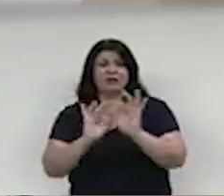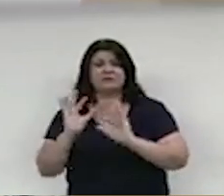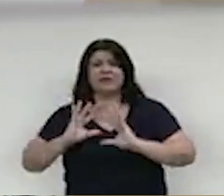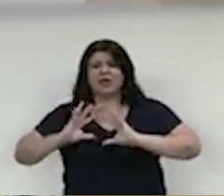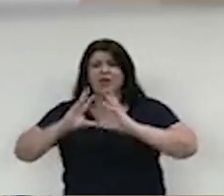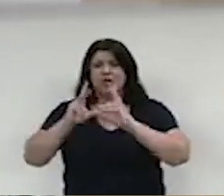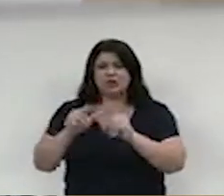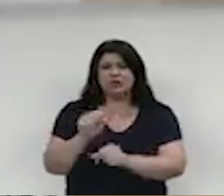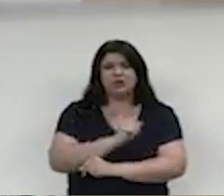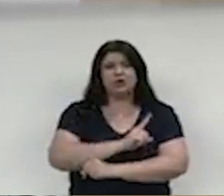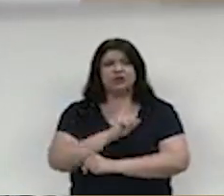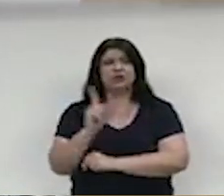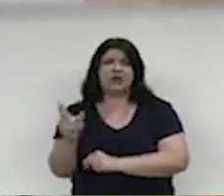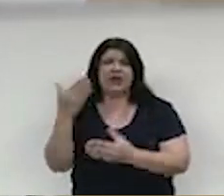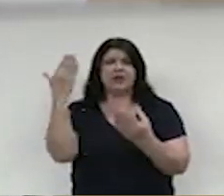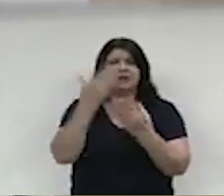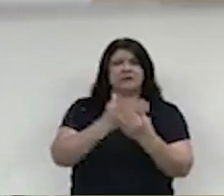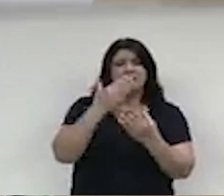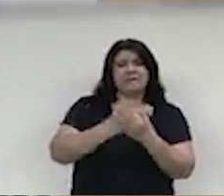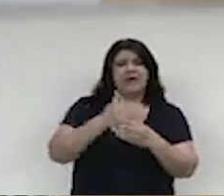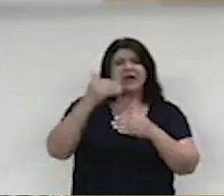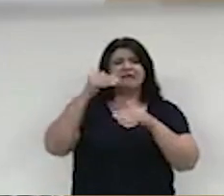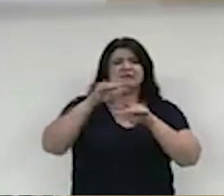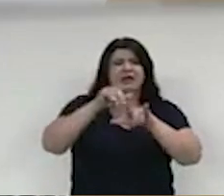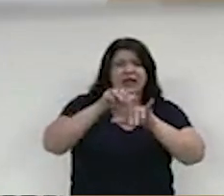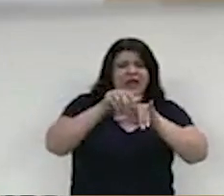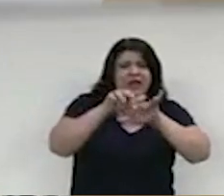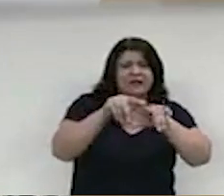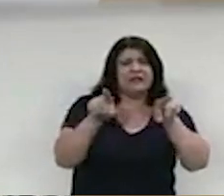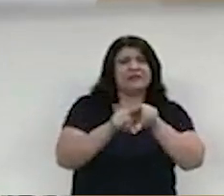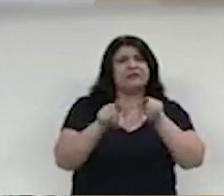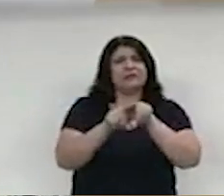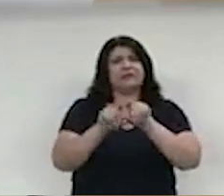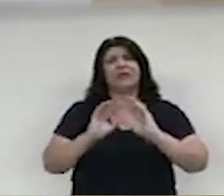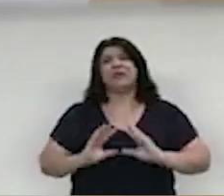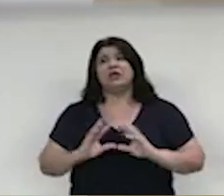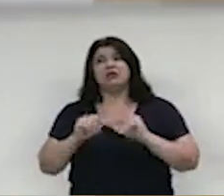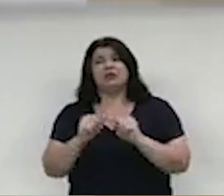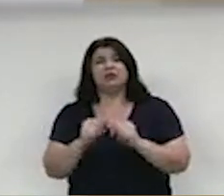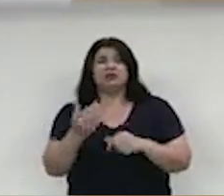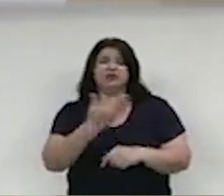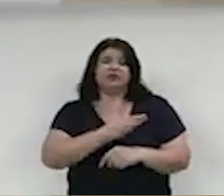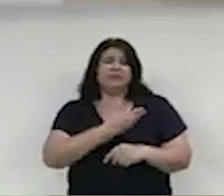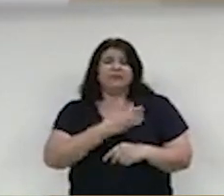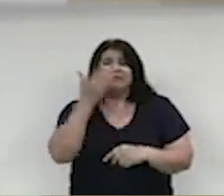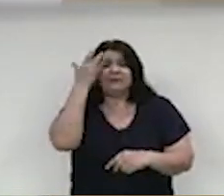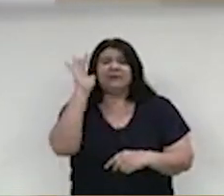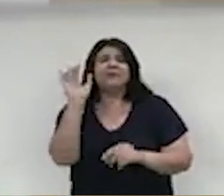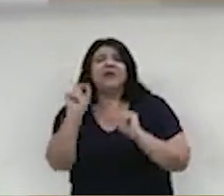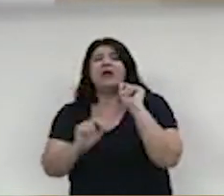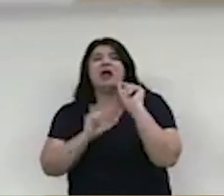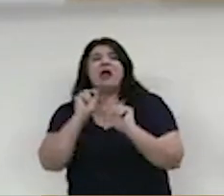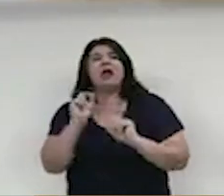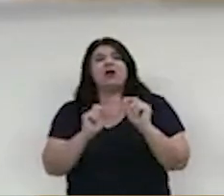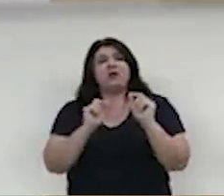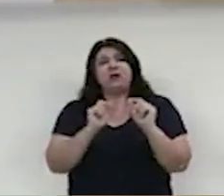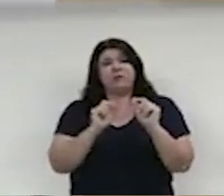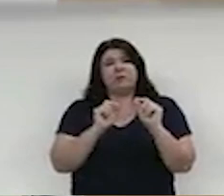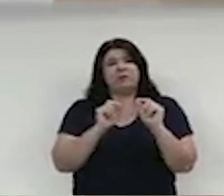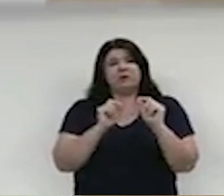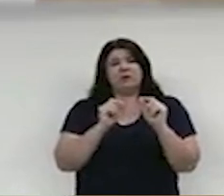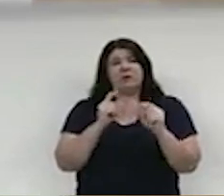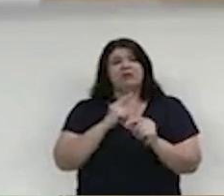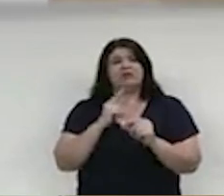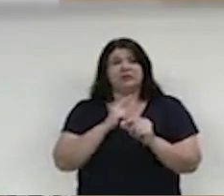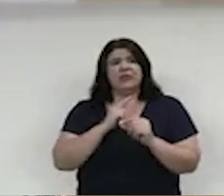arquivos e orientação dos colegas que não sabiam como solicitar seus direitos junto à prefeitura.